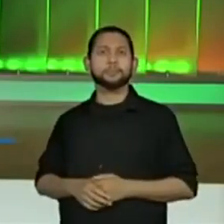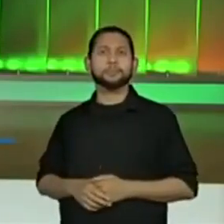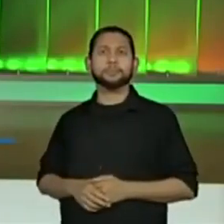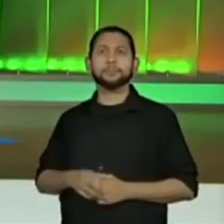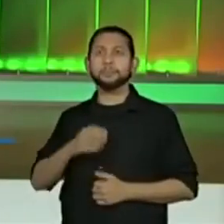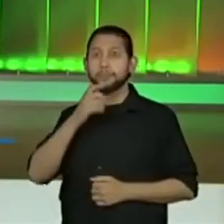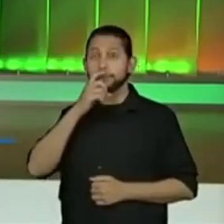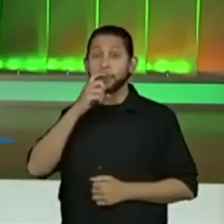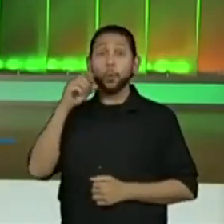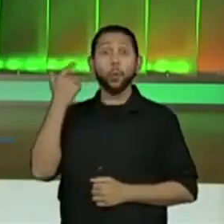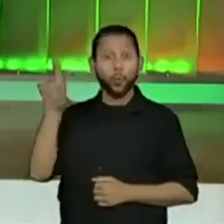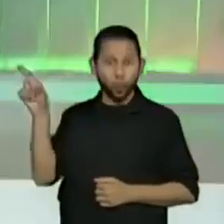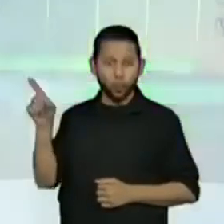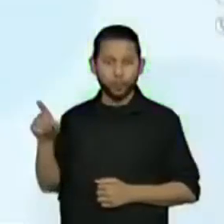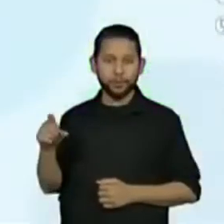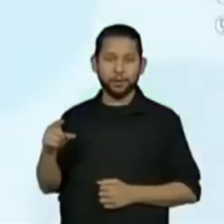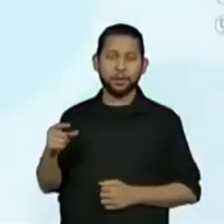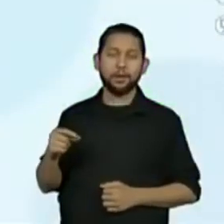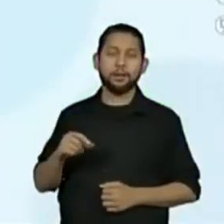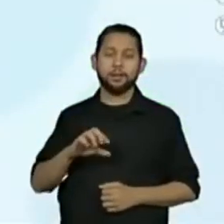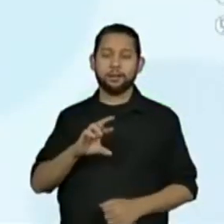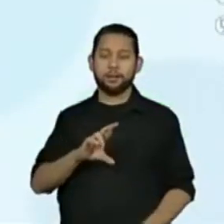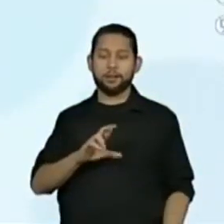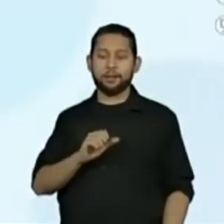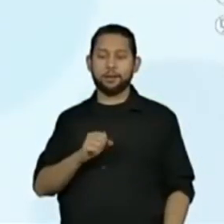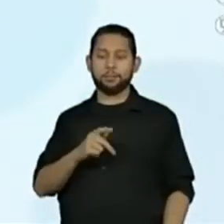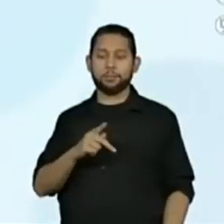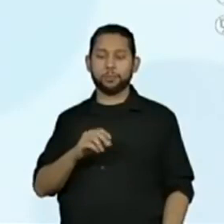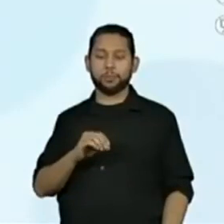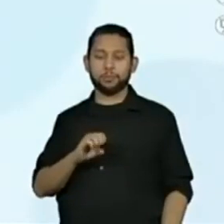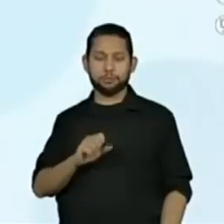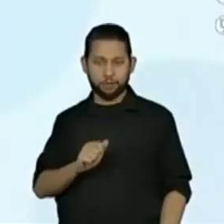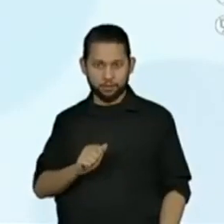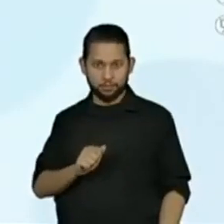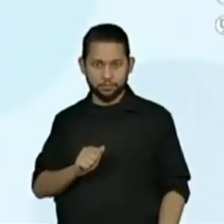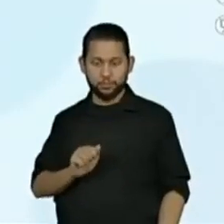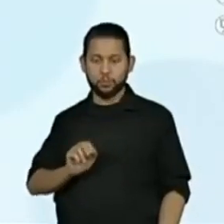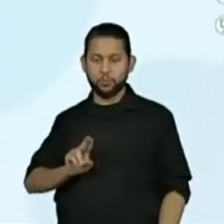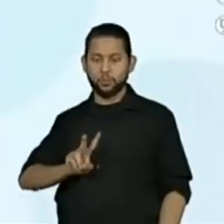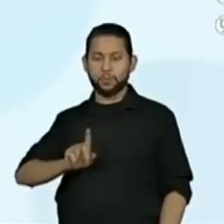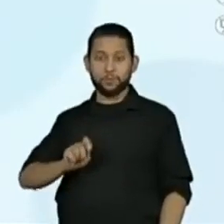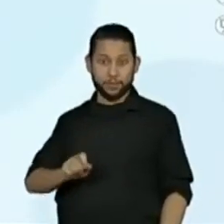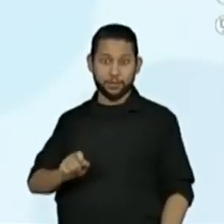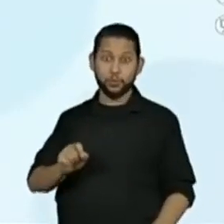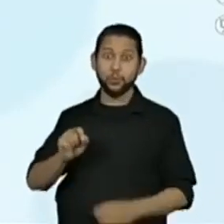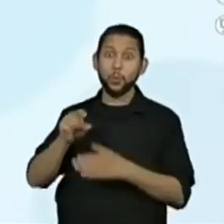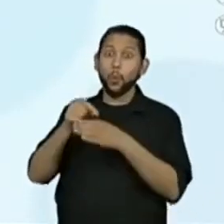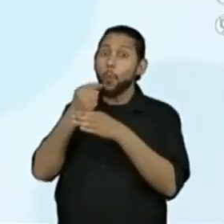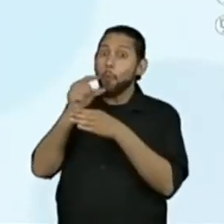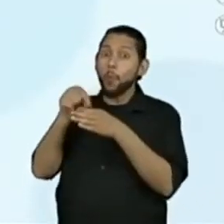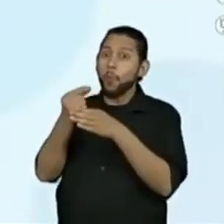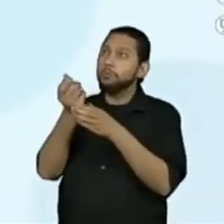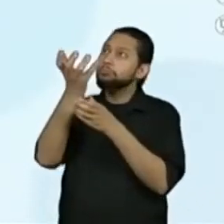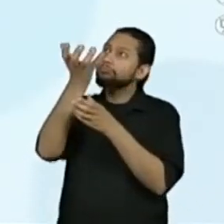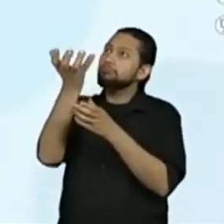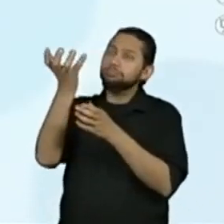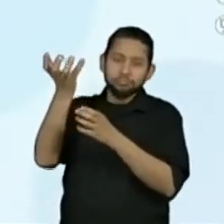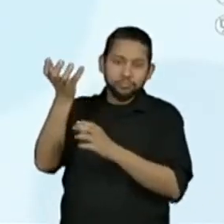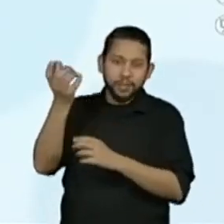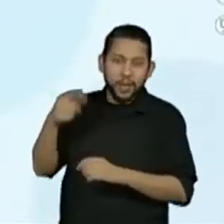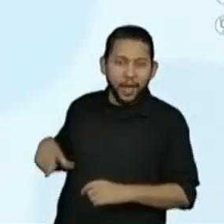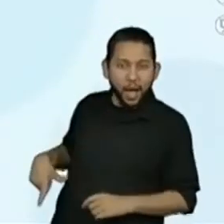Mais um trecho de outra fábula. A raposa e as uvas. Então, vamos continuar aí.